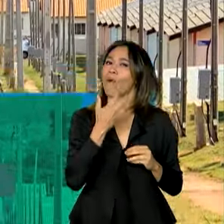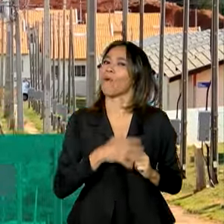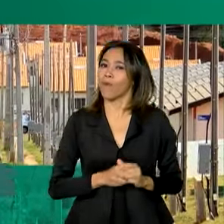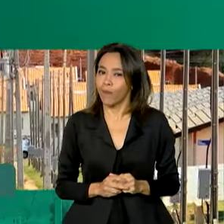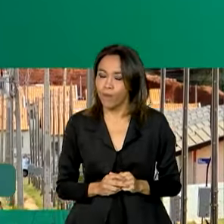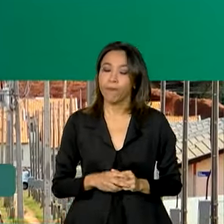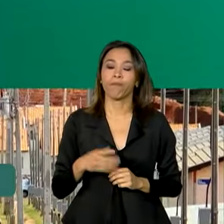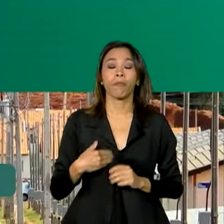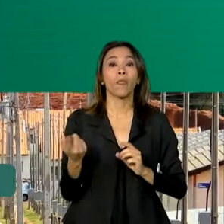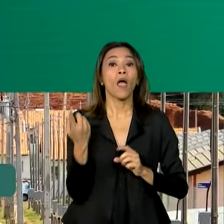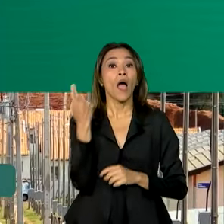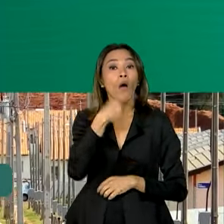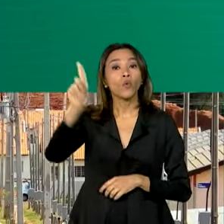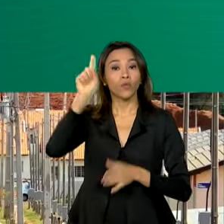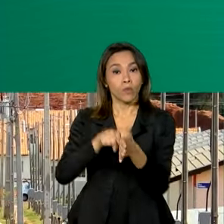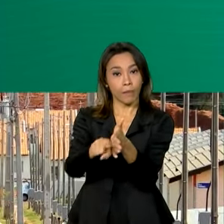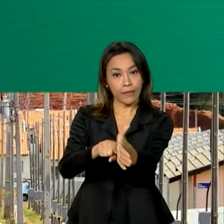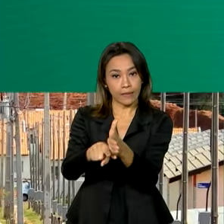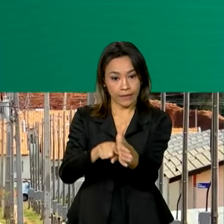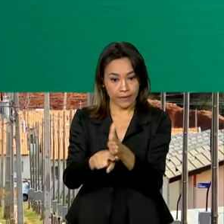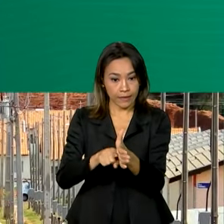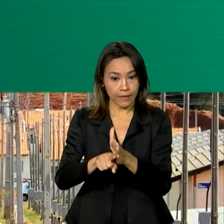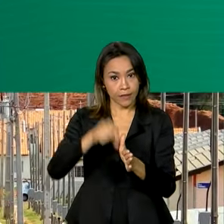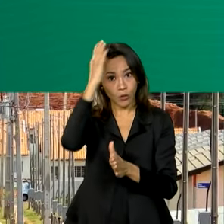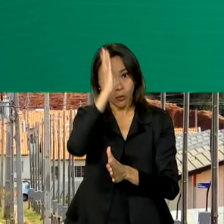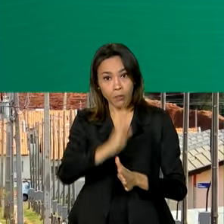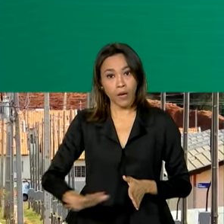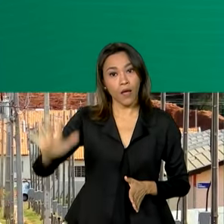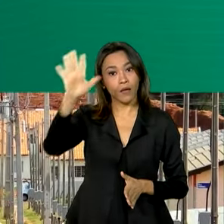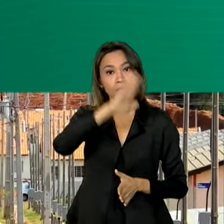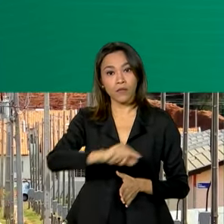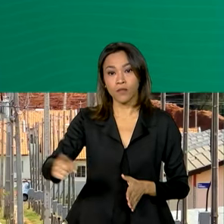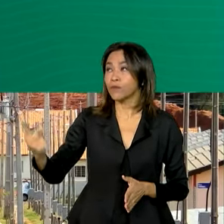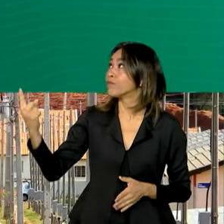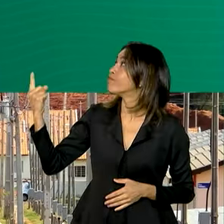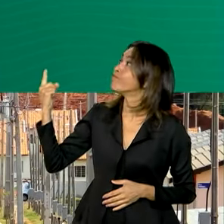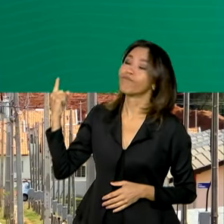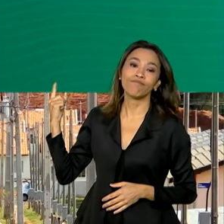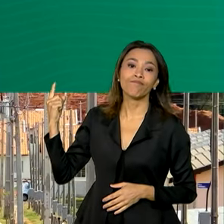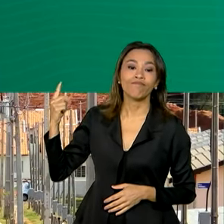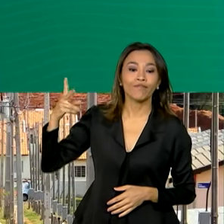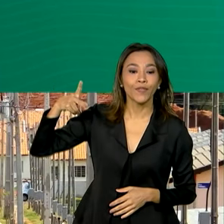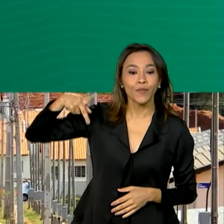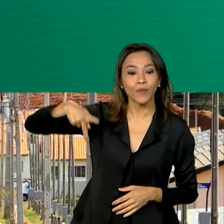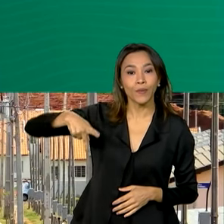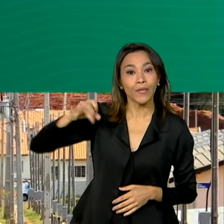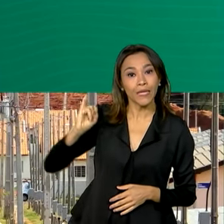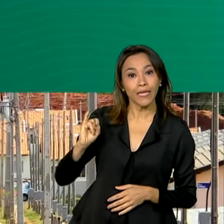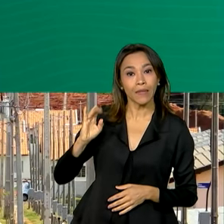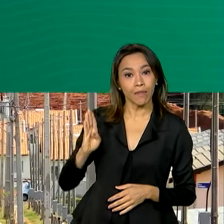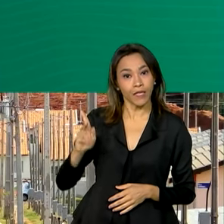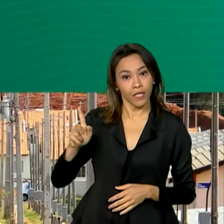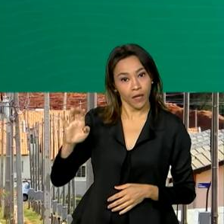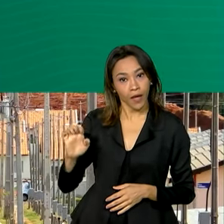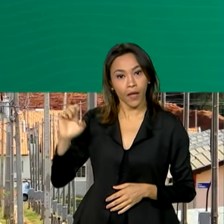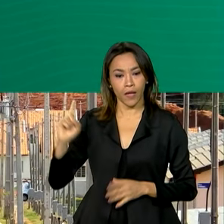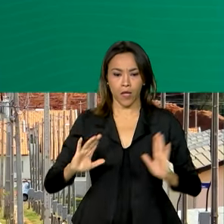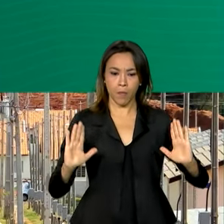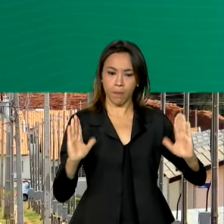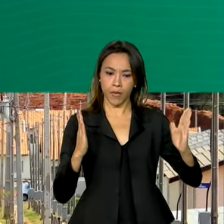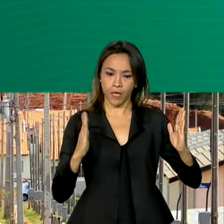acordo com a última pesquisa nacional por amostra de domicílios contínua do IBGE, entre